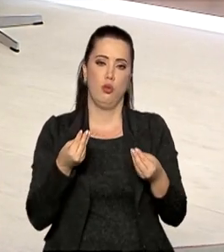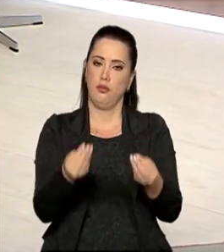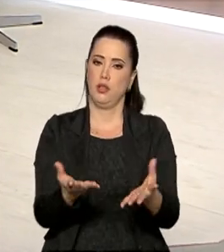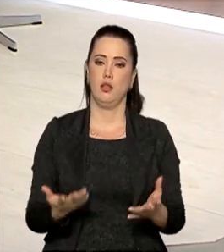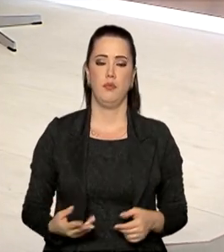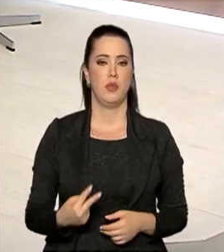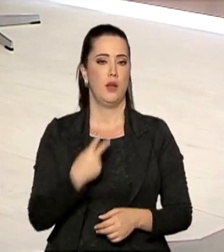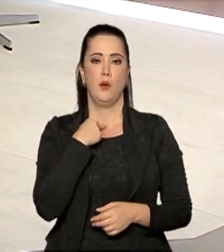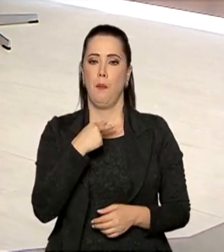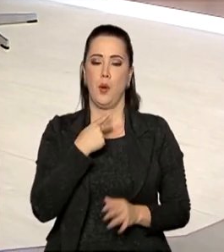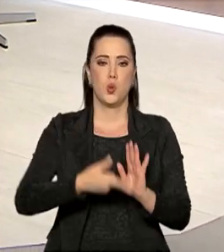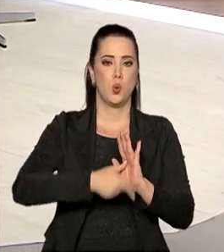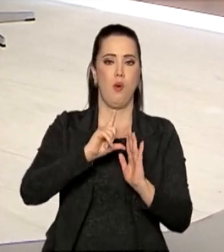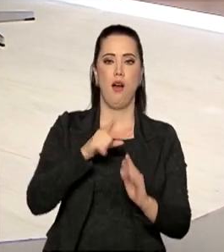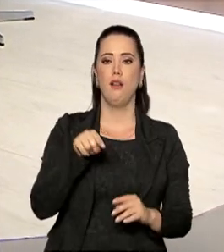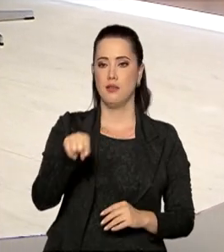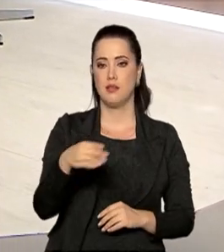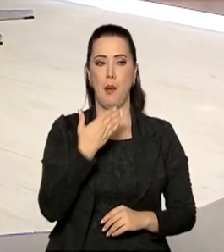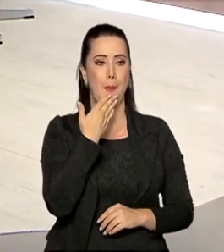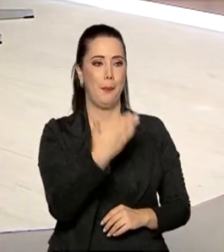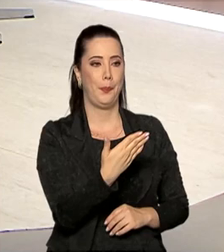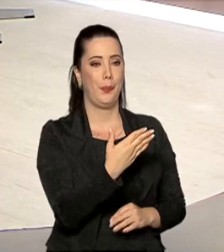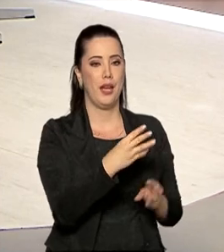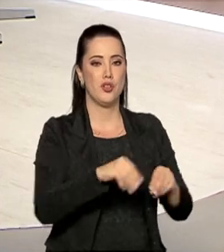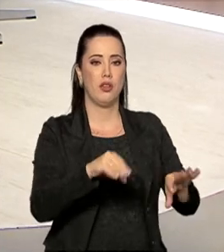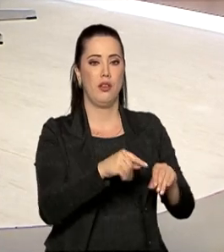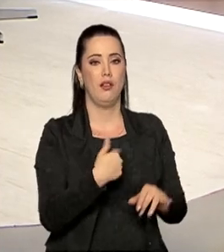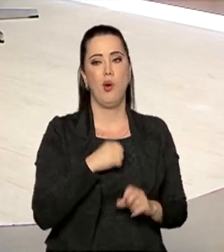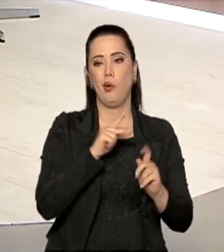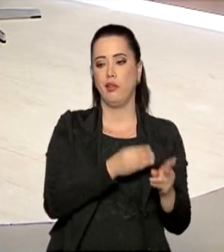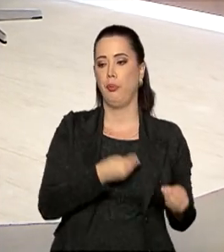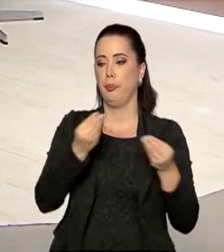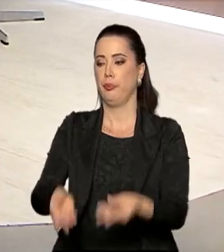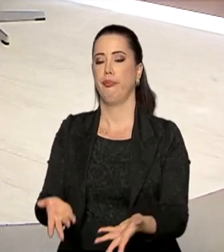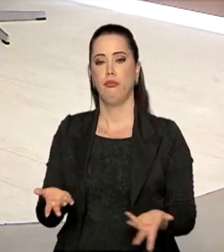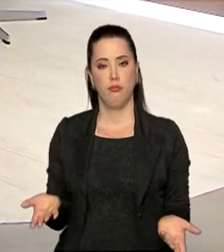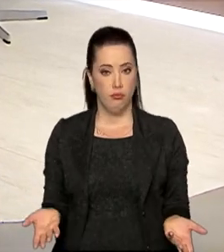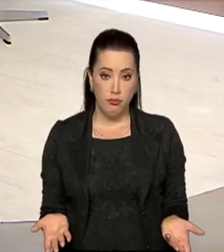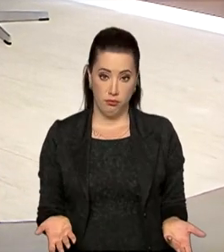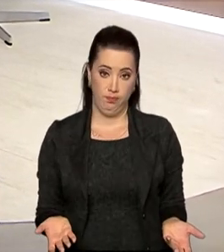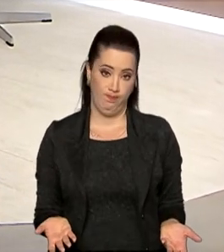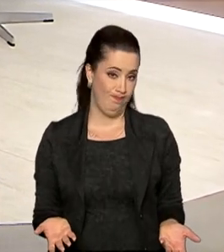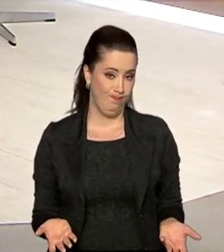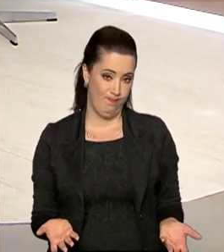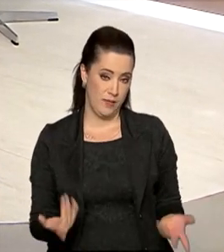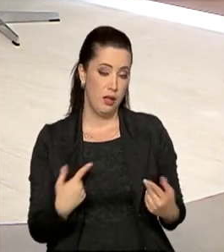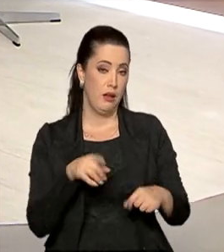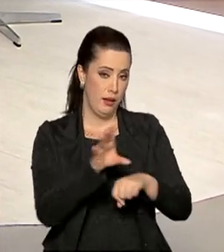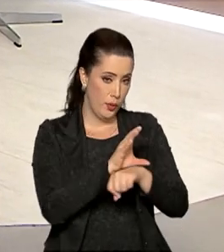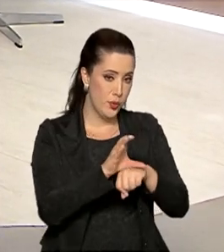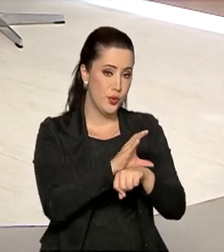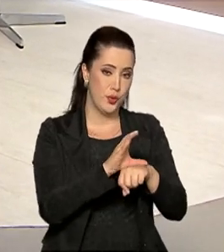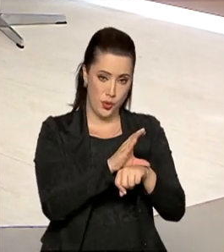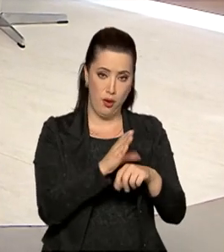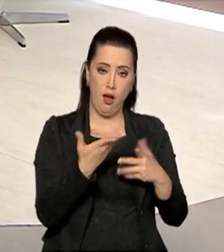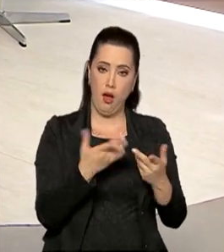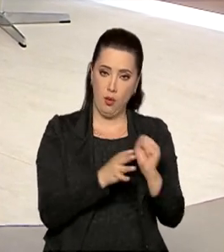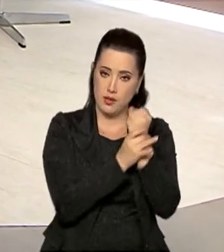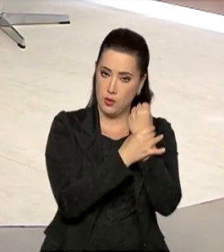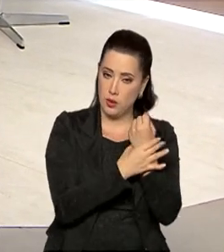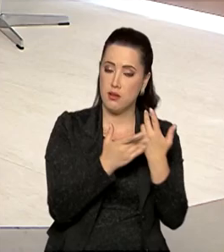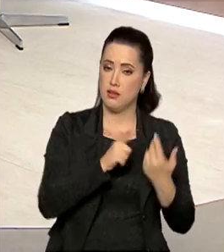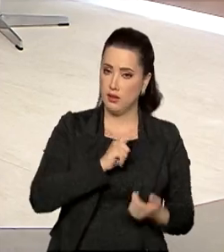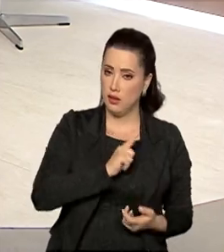posso alijar antecipadamente o direito de propriedade, que é uma garantia constitucional também, de modo a